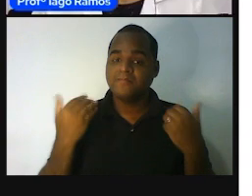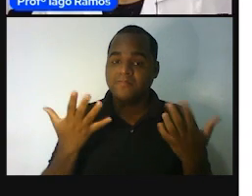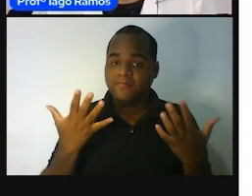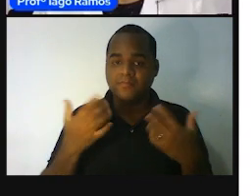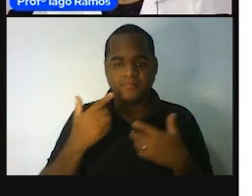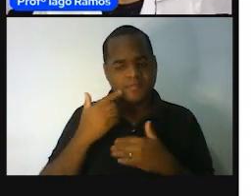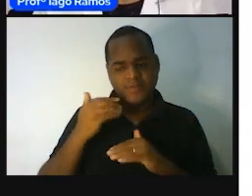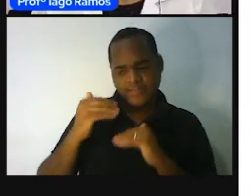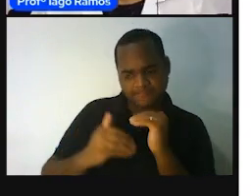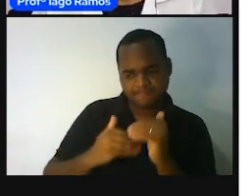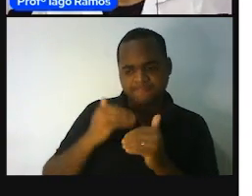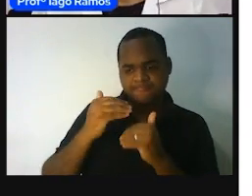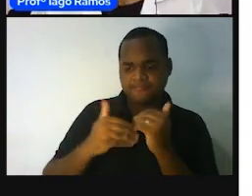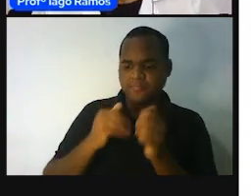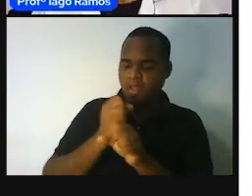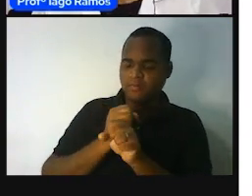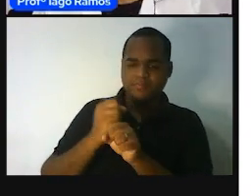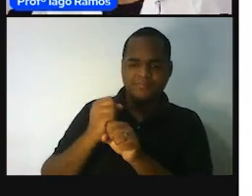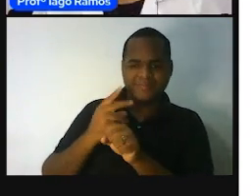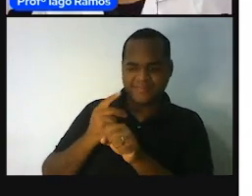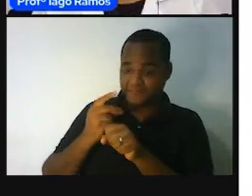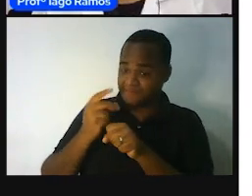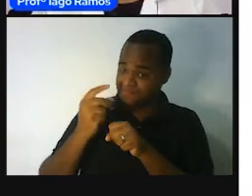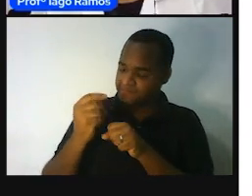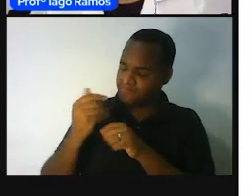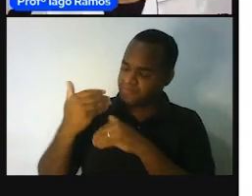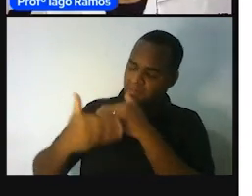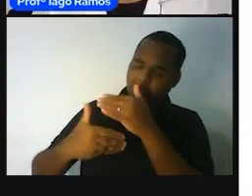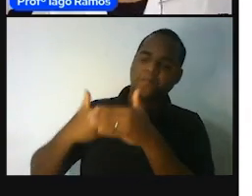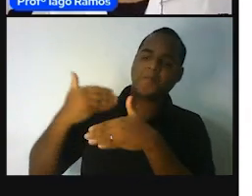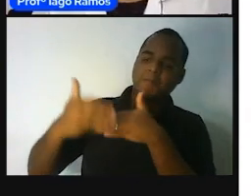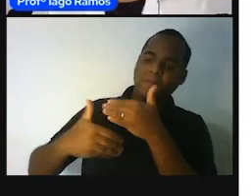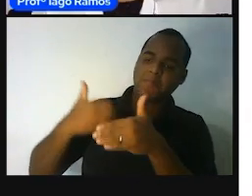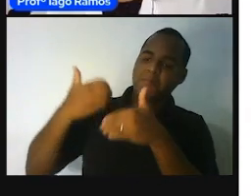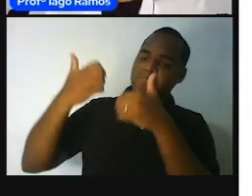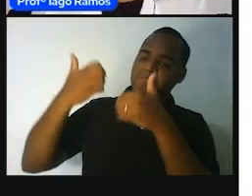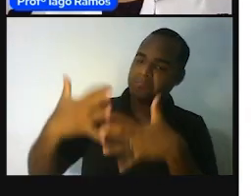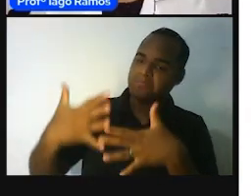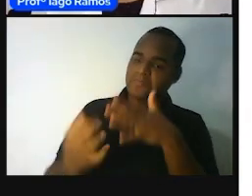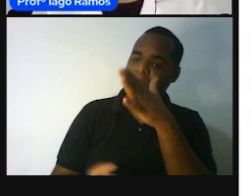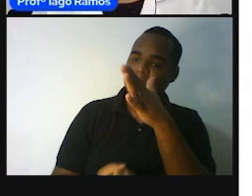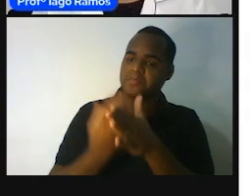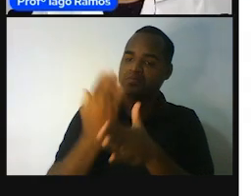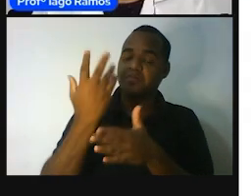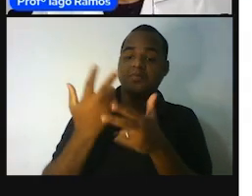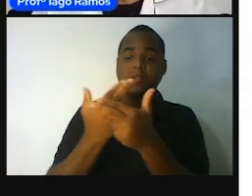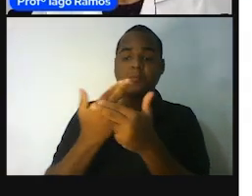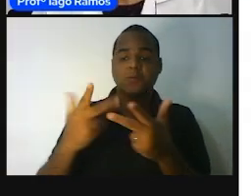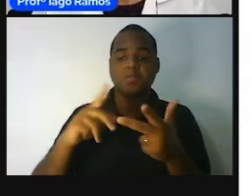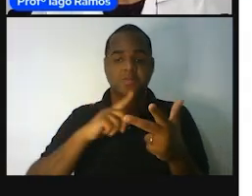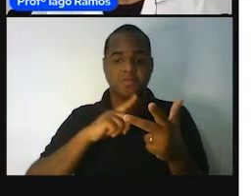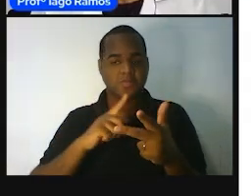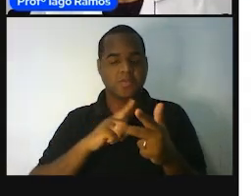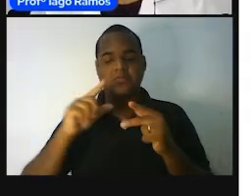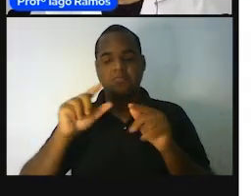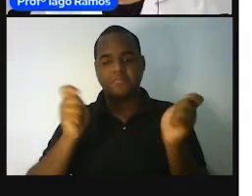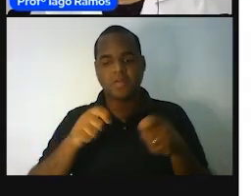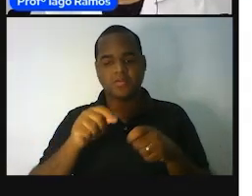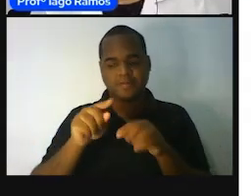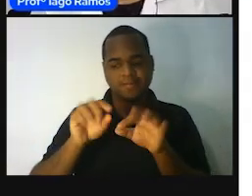se aprimorando ao longo do tempo, foram surgindo instrumentos para que a possa medir, né?